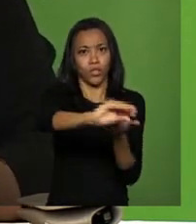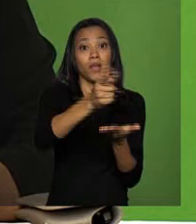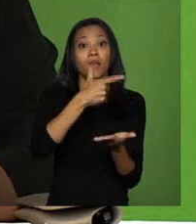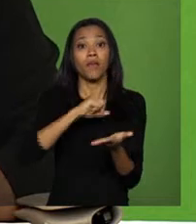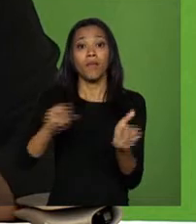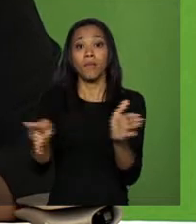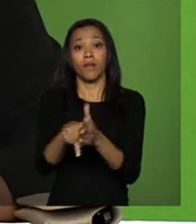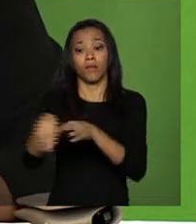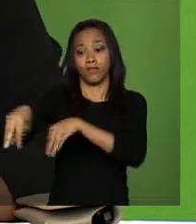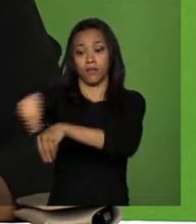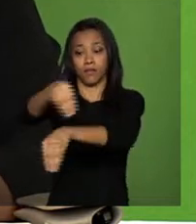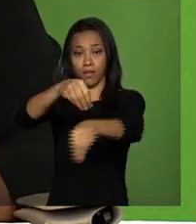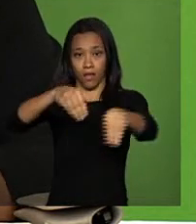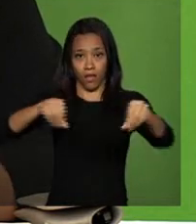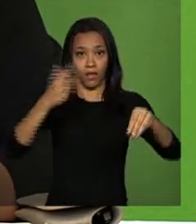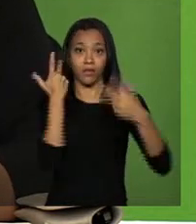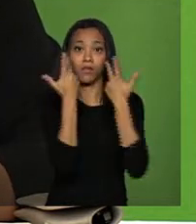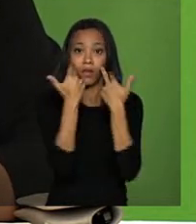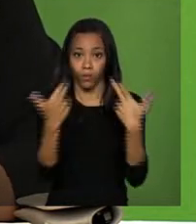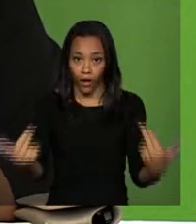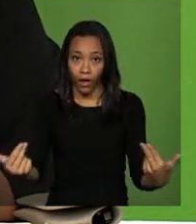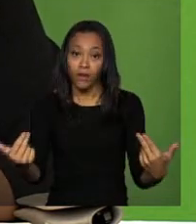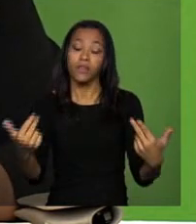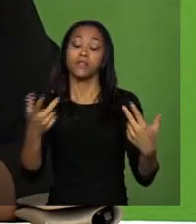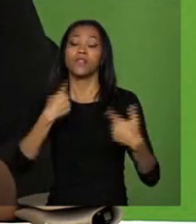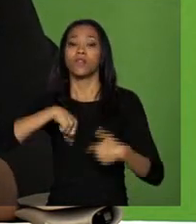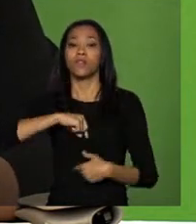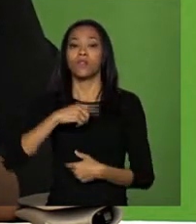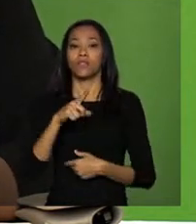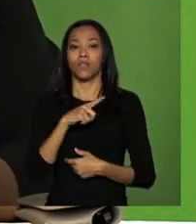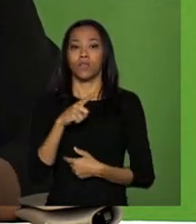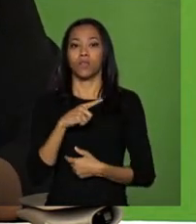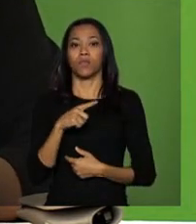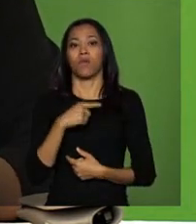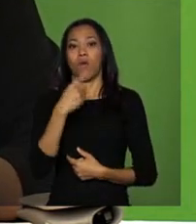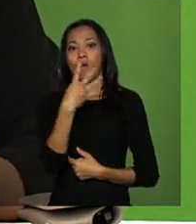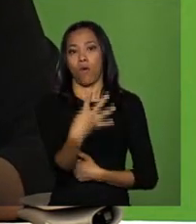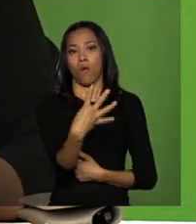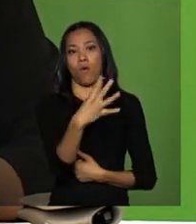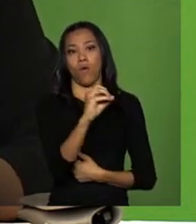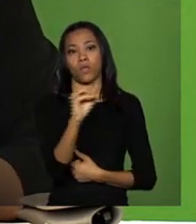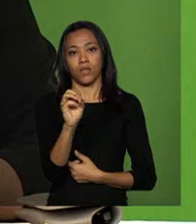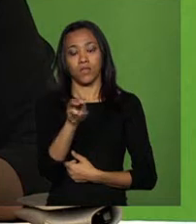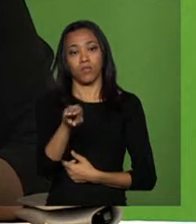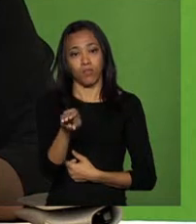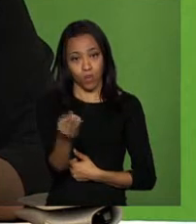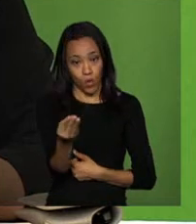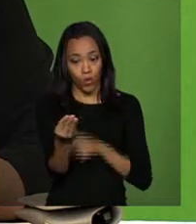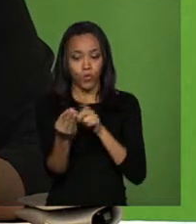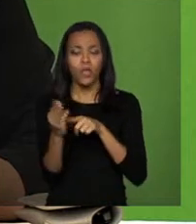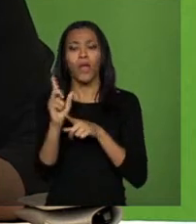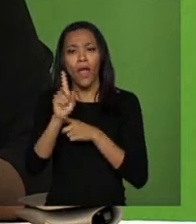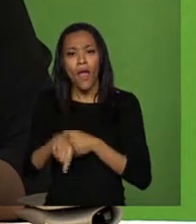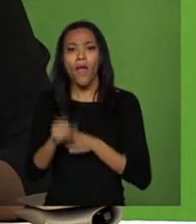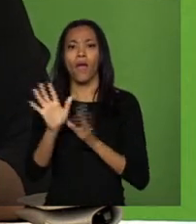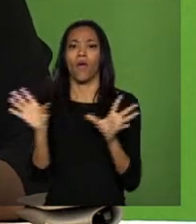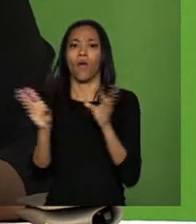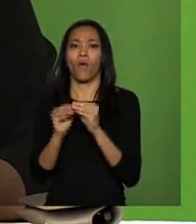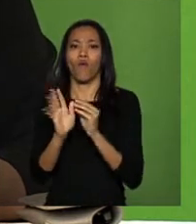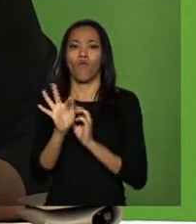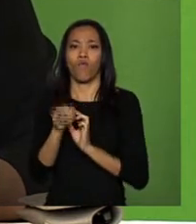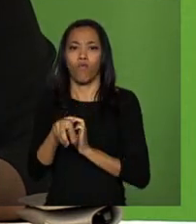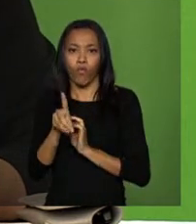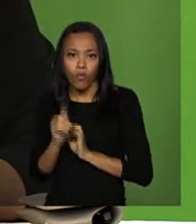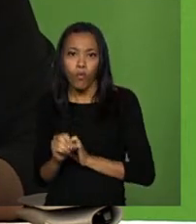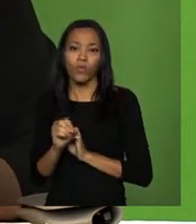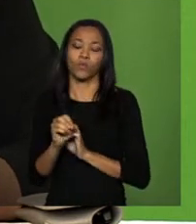Chamando, sempre lembrando, que nós liberamos 400 milhões de reais via Fundo Amazônia para os governos estaduais, de quem a